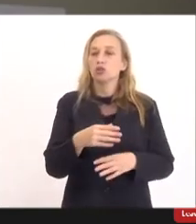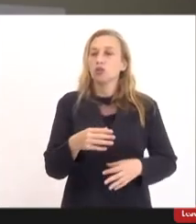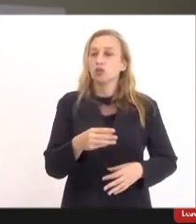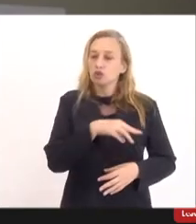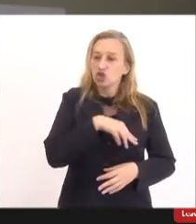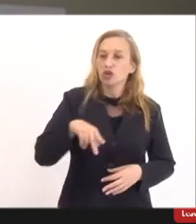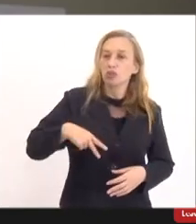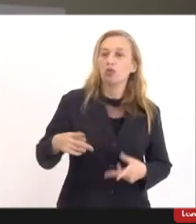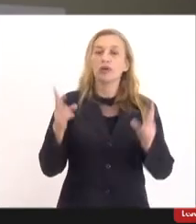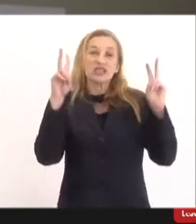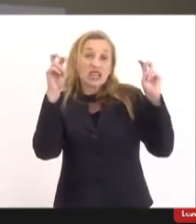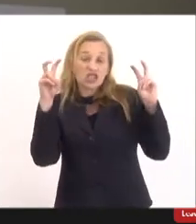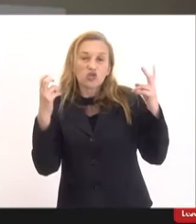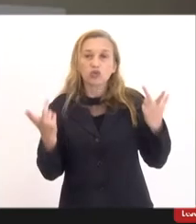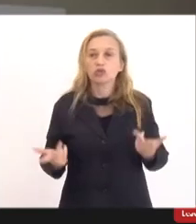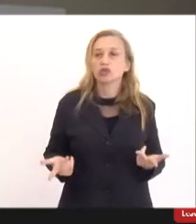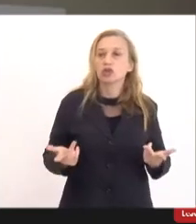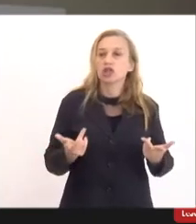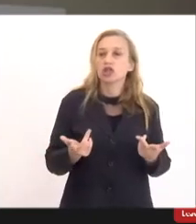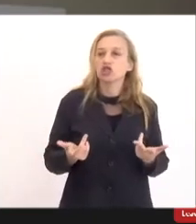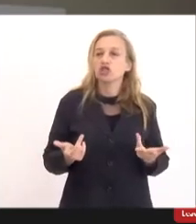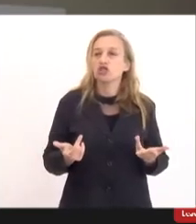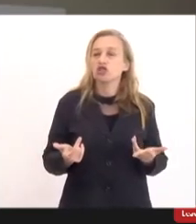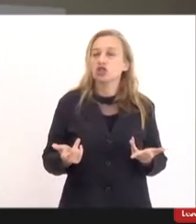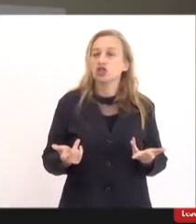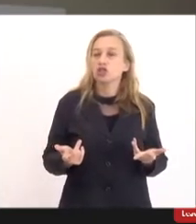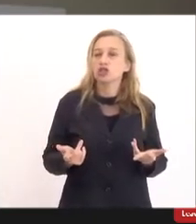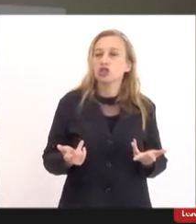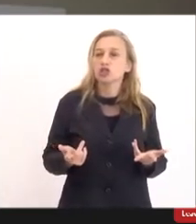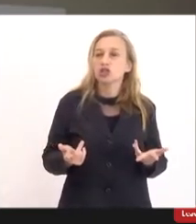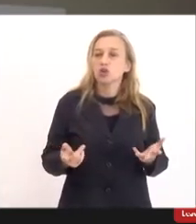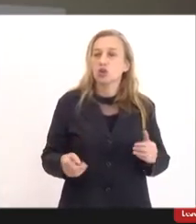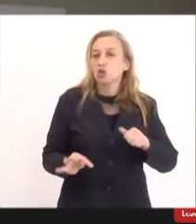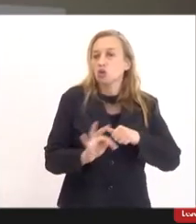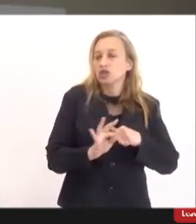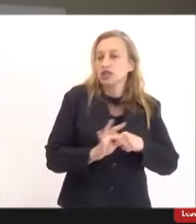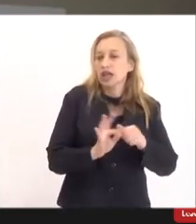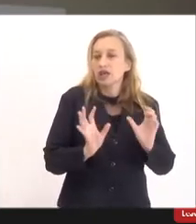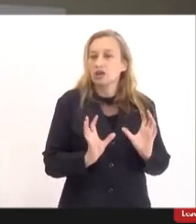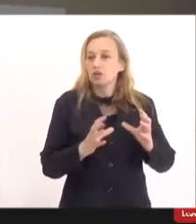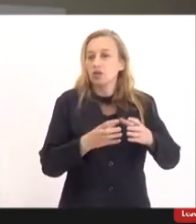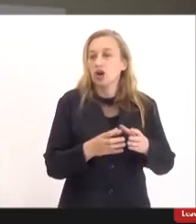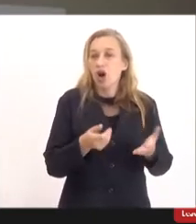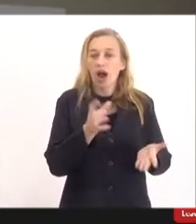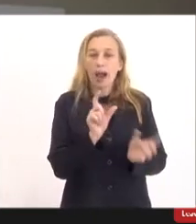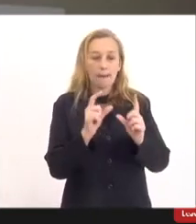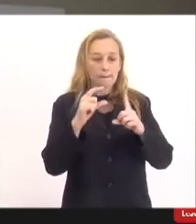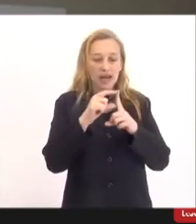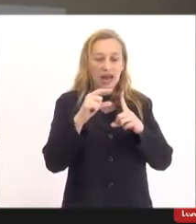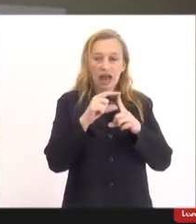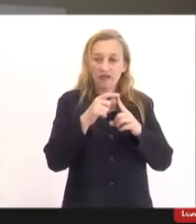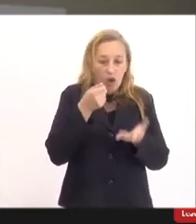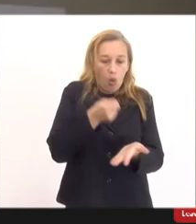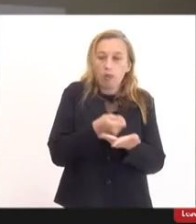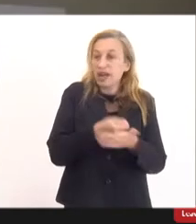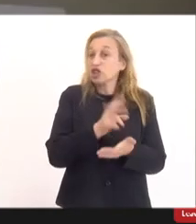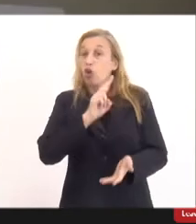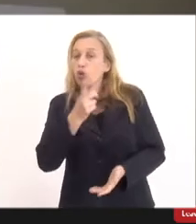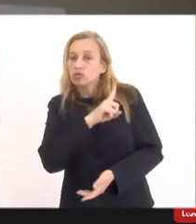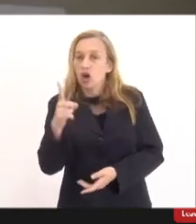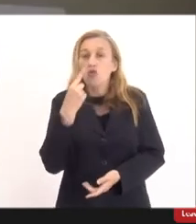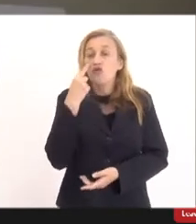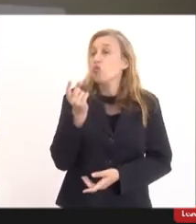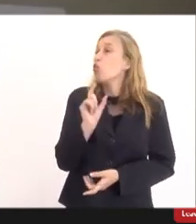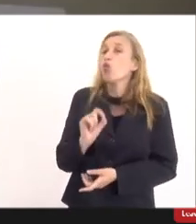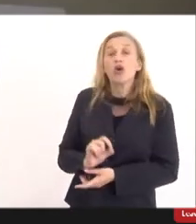questão de constar no parecer técnico a palavra obrigatório ou não, visto